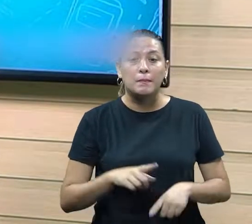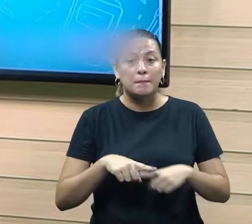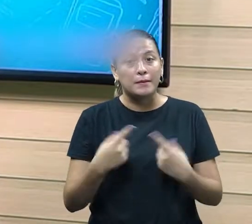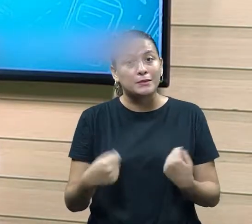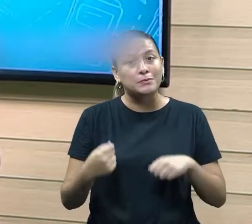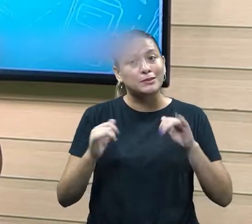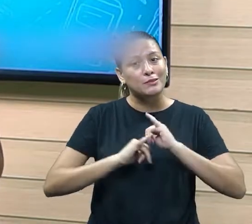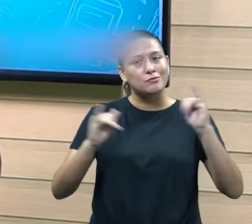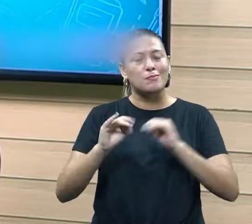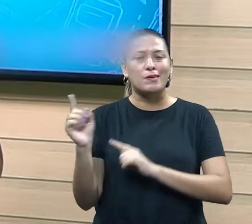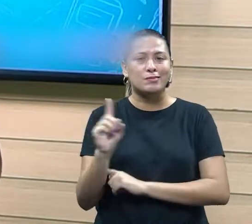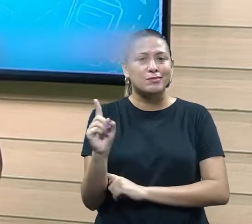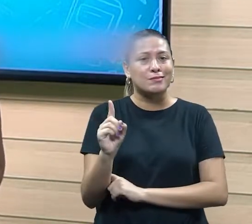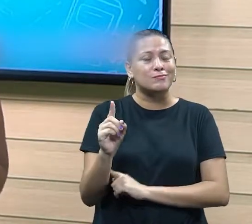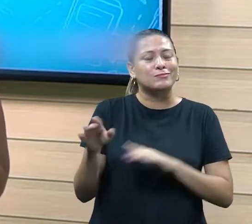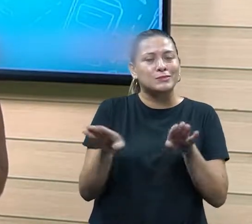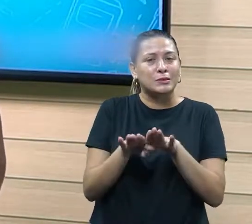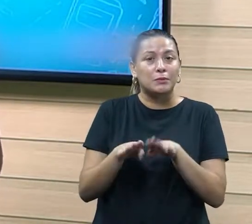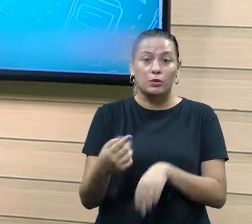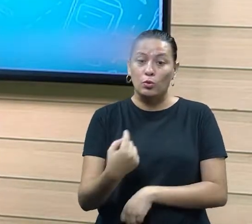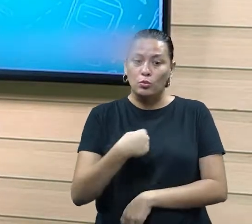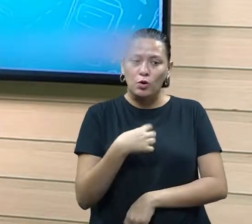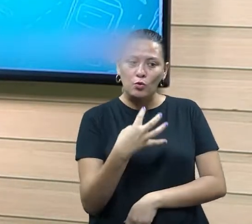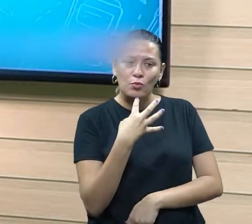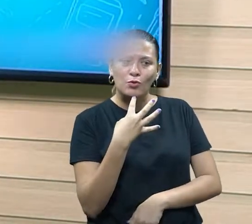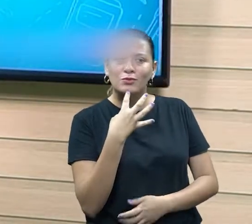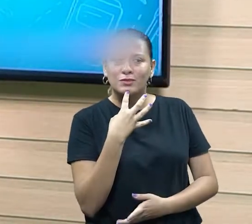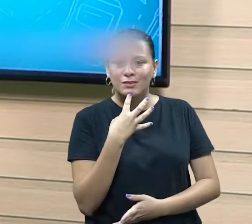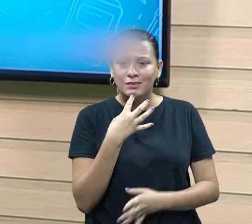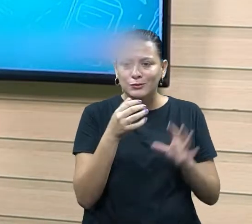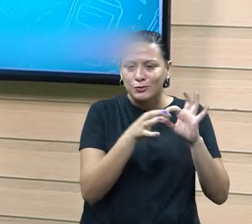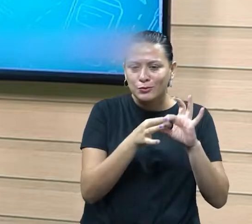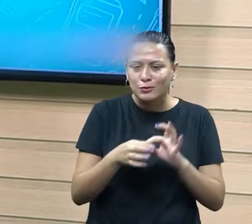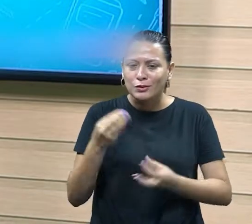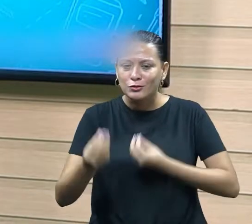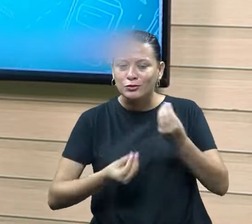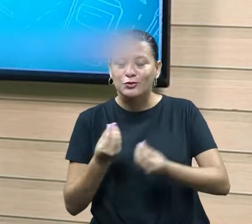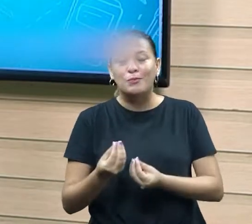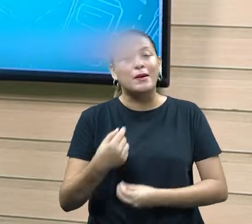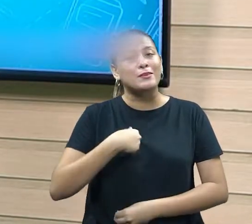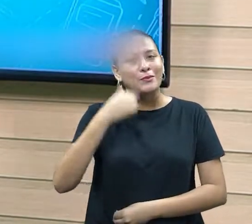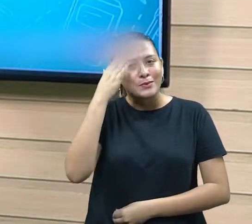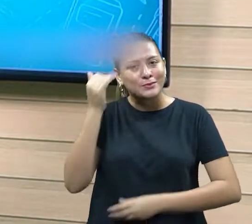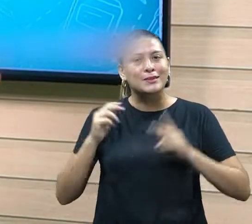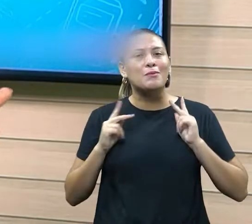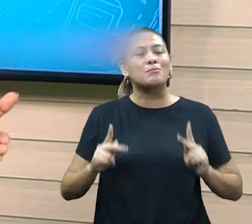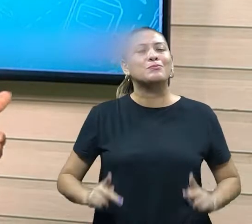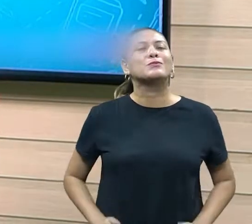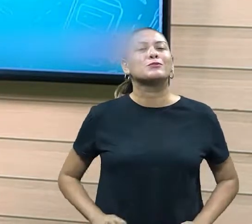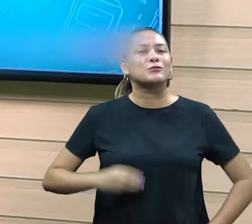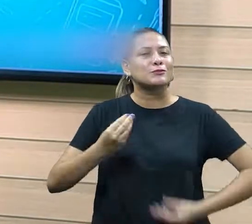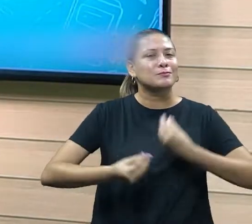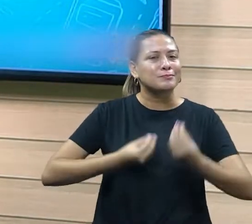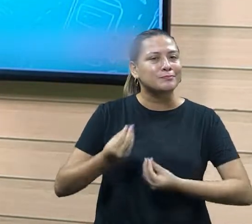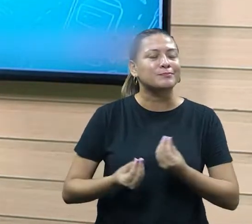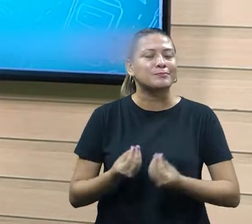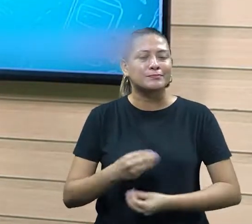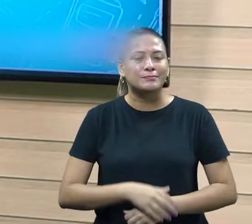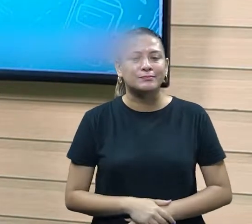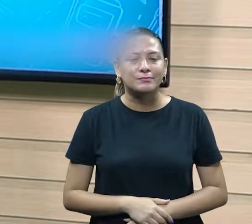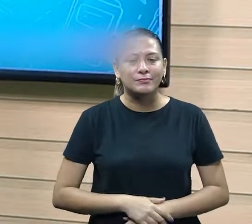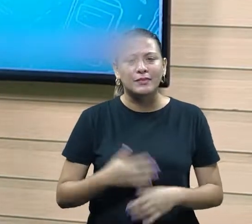tem hora que eu preciso também saber dizer não. Então, quando eu conheço isso, quando eu sei nisso, já vou saber como eu me comportar. Então,